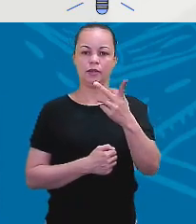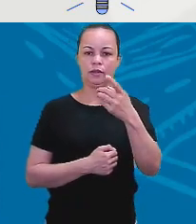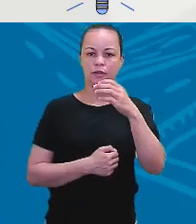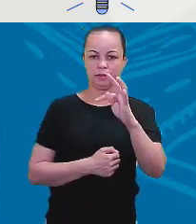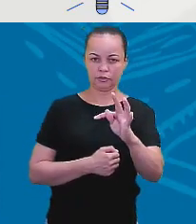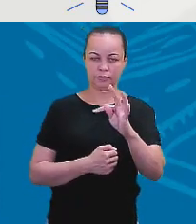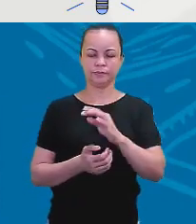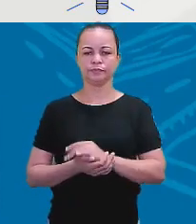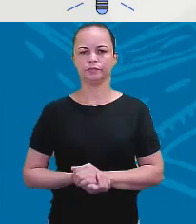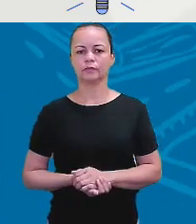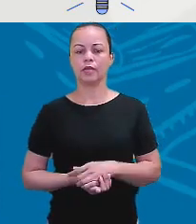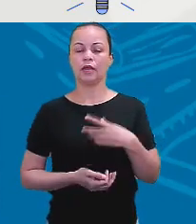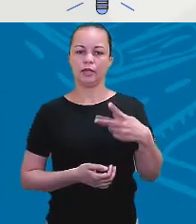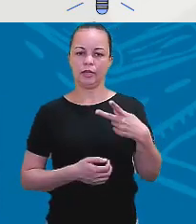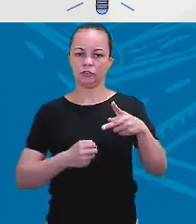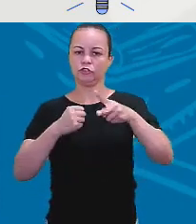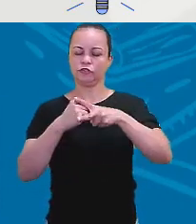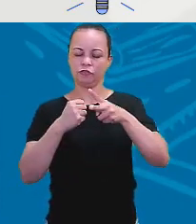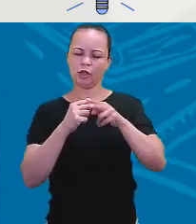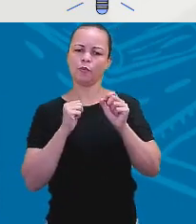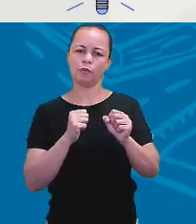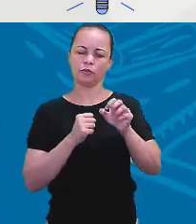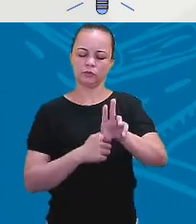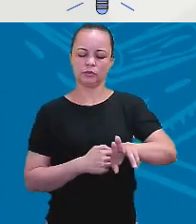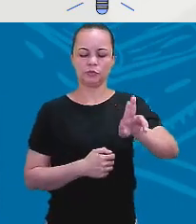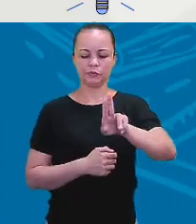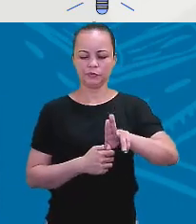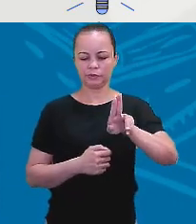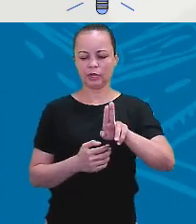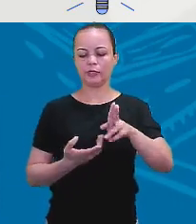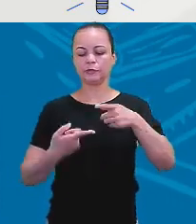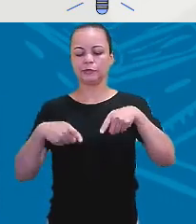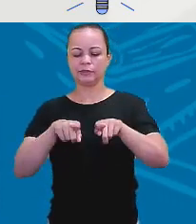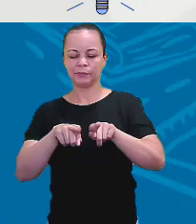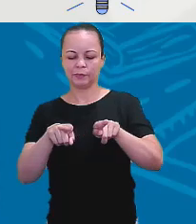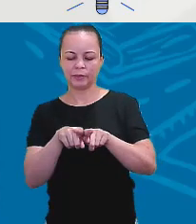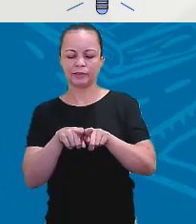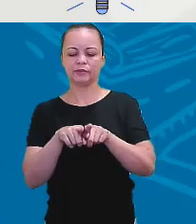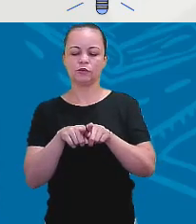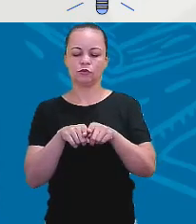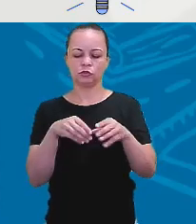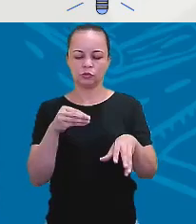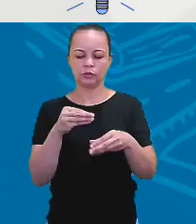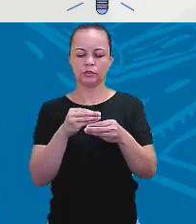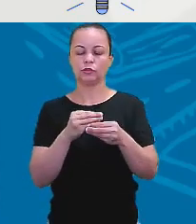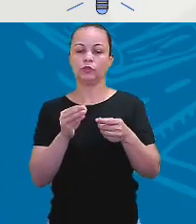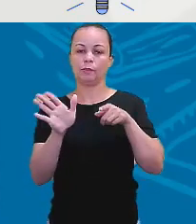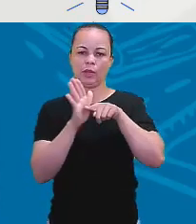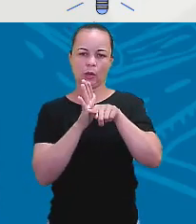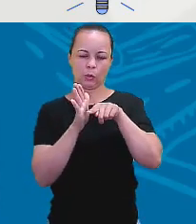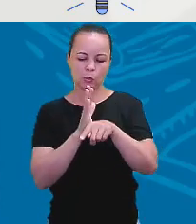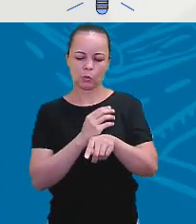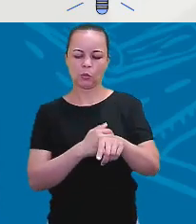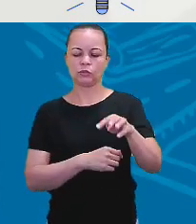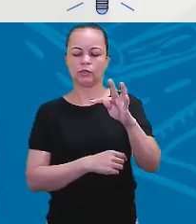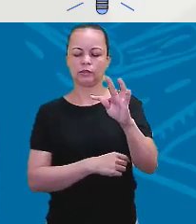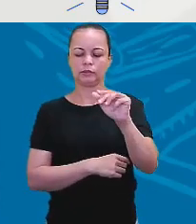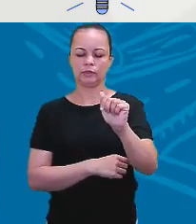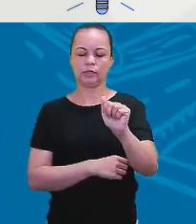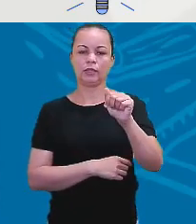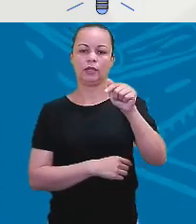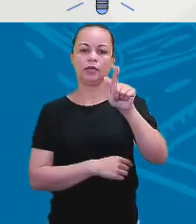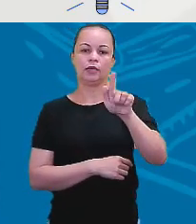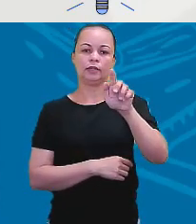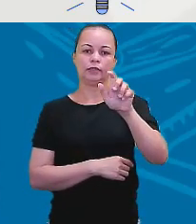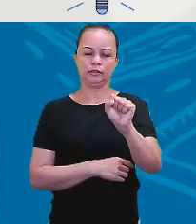utilizados na construção da tag question. Lembra que eu disse a vocês que o verbo to be é o verbo rico da língua inglesa? Esses aí também são.